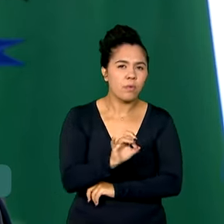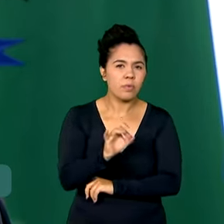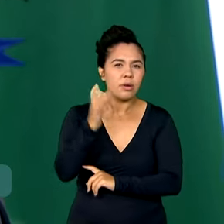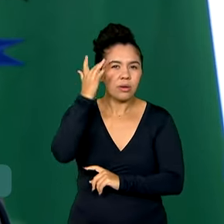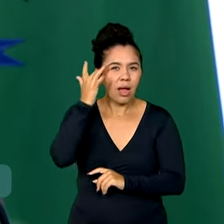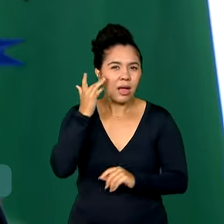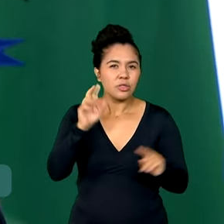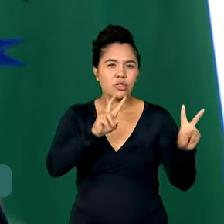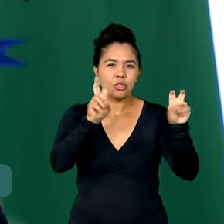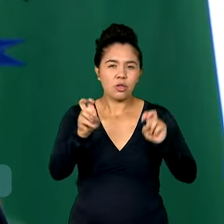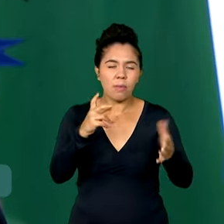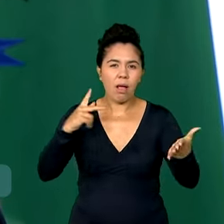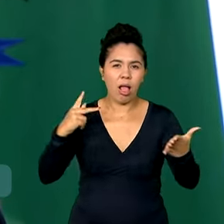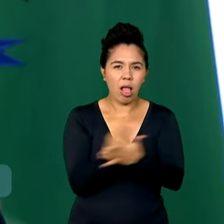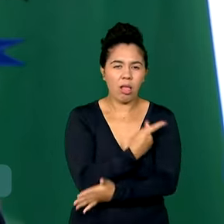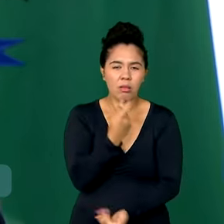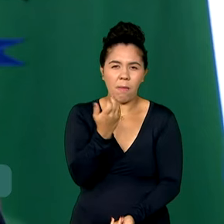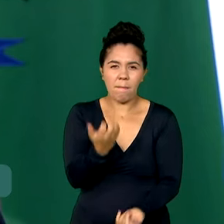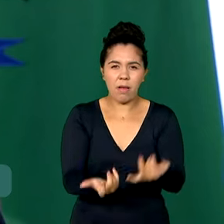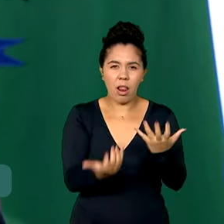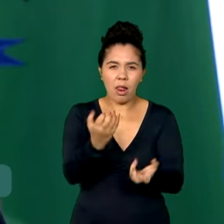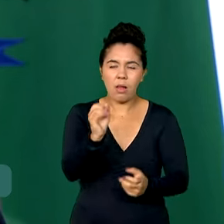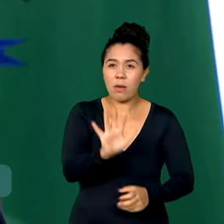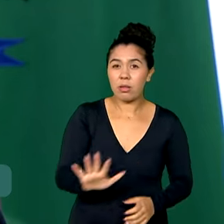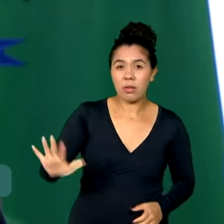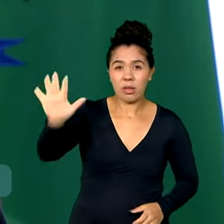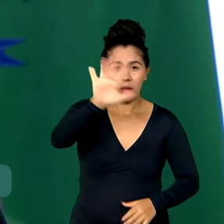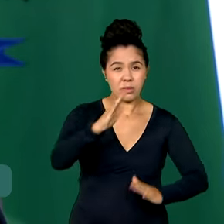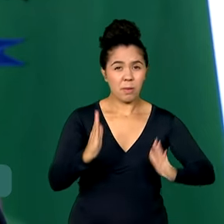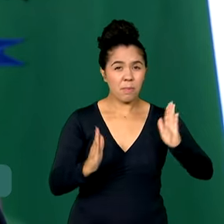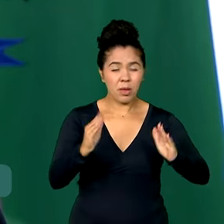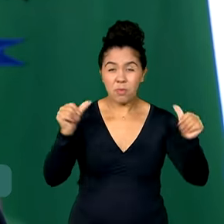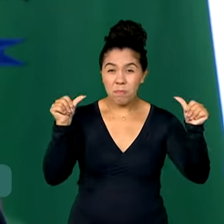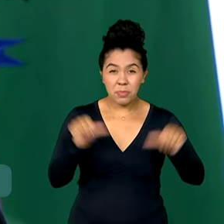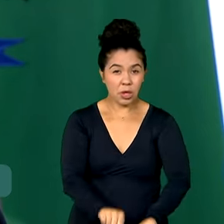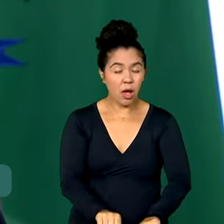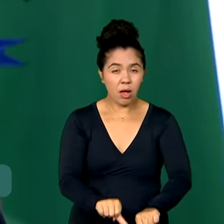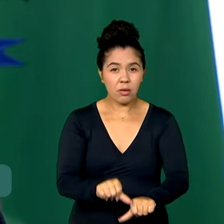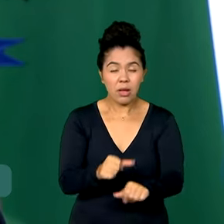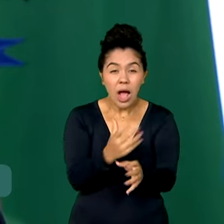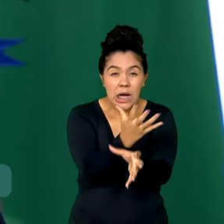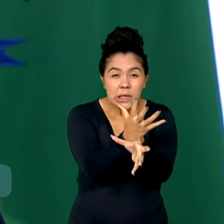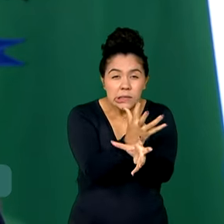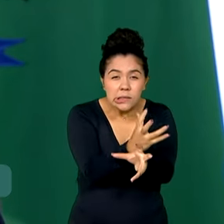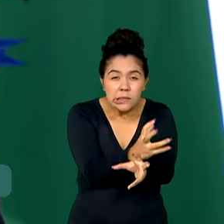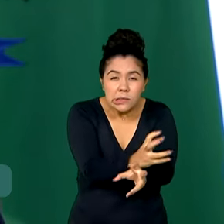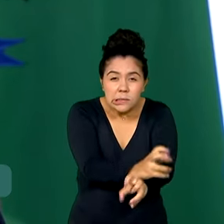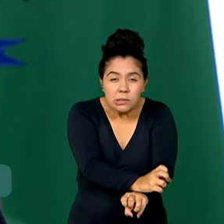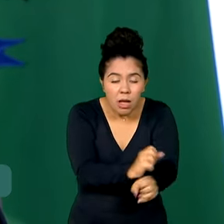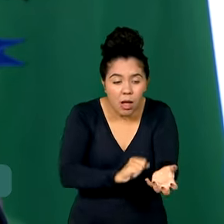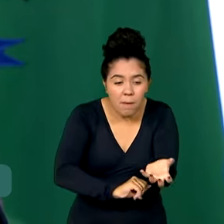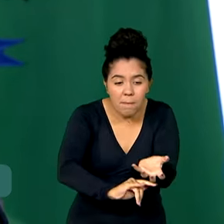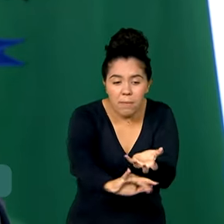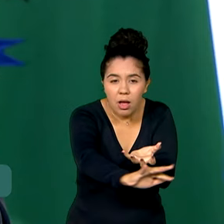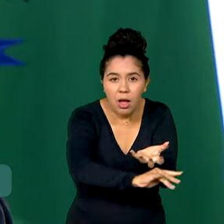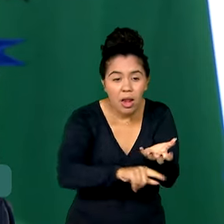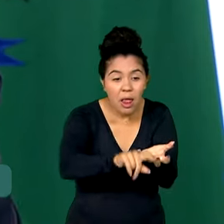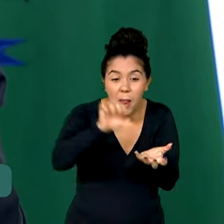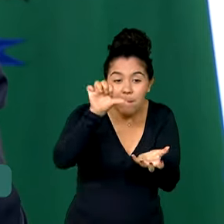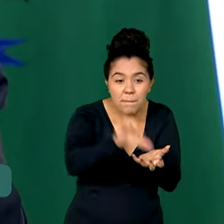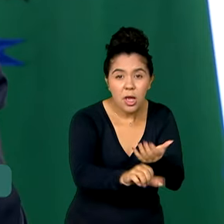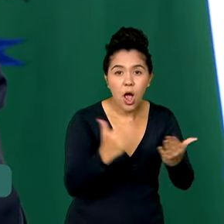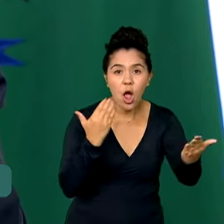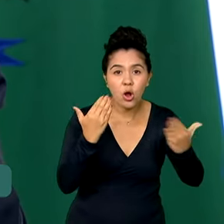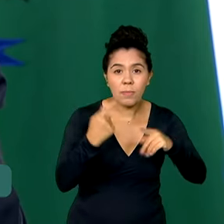do que em qualquer outro momento. Só para vocês terem ideia, a seca no Pantanal é a maior em 73